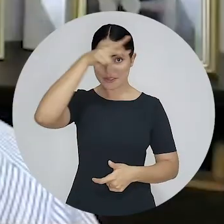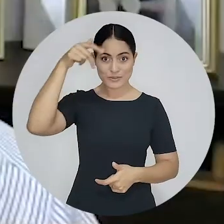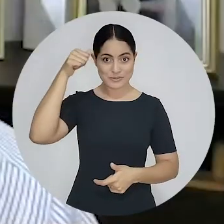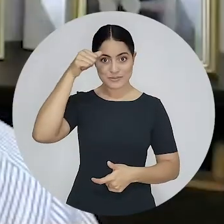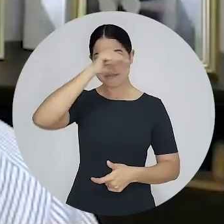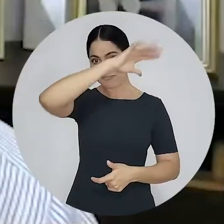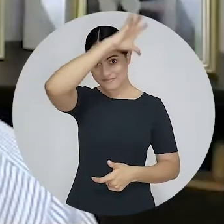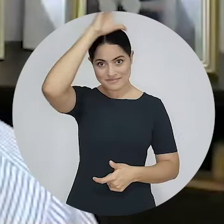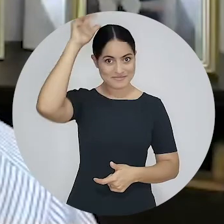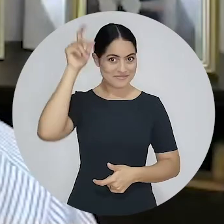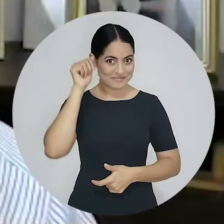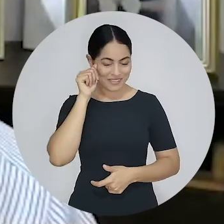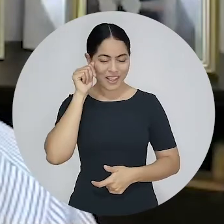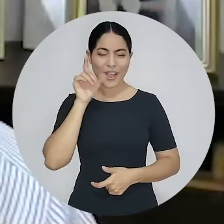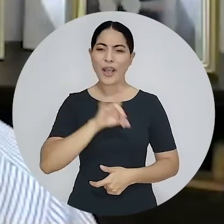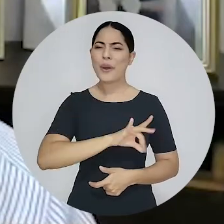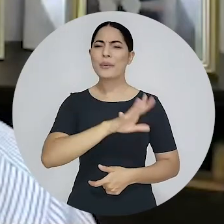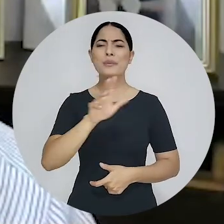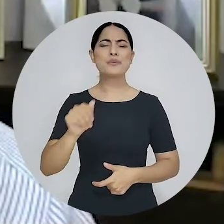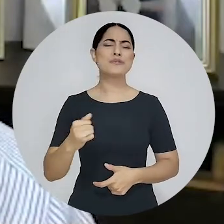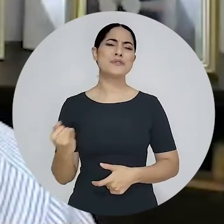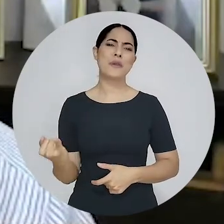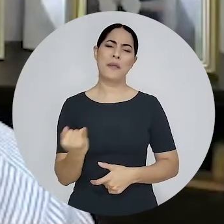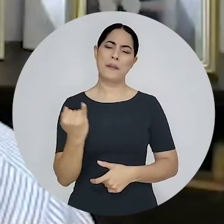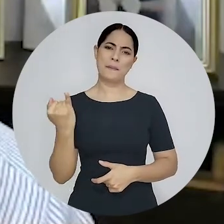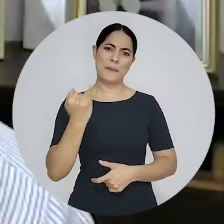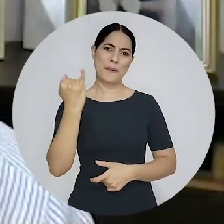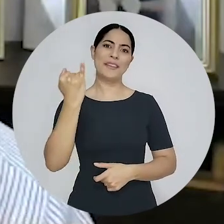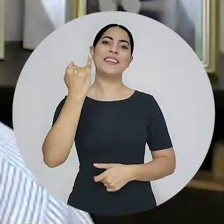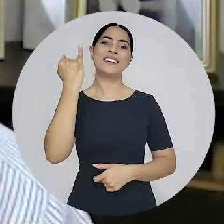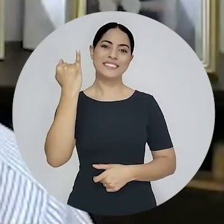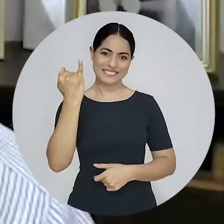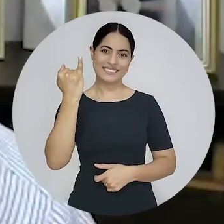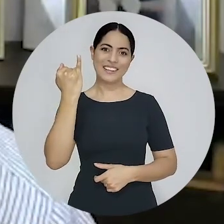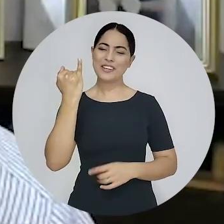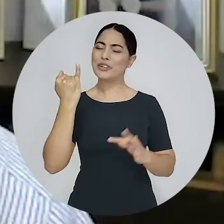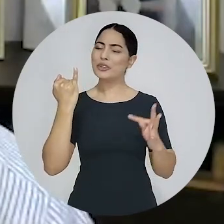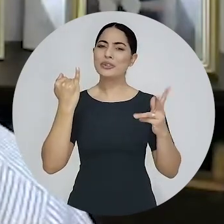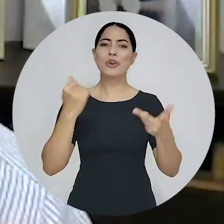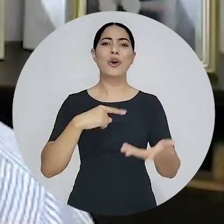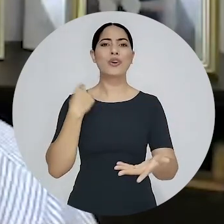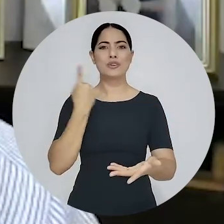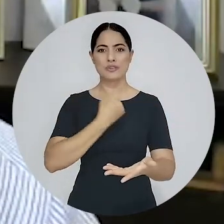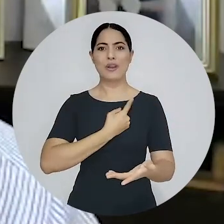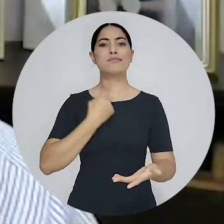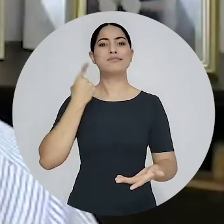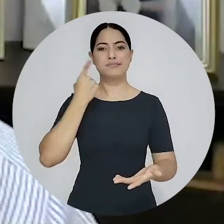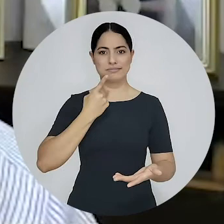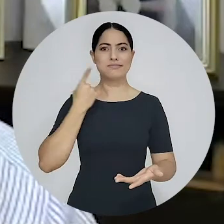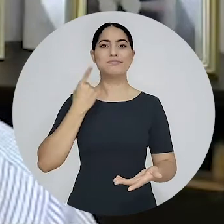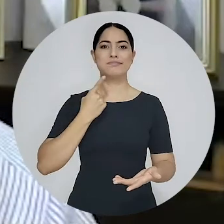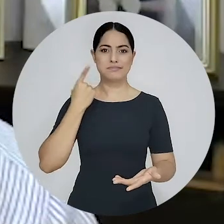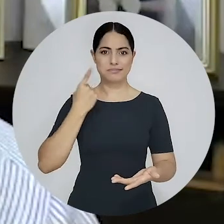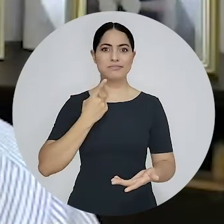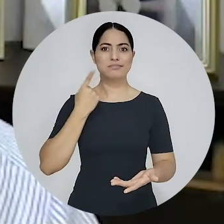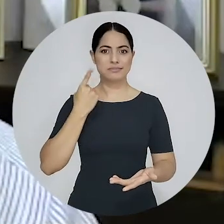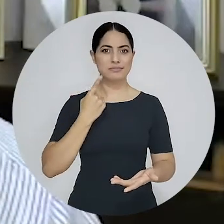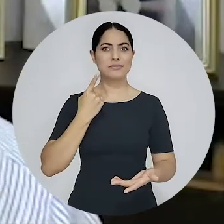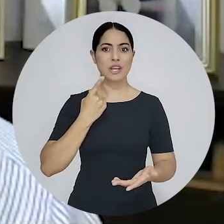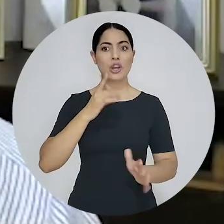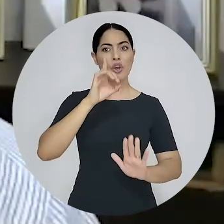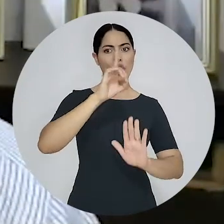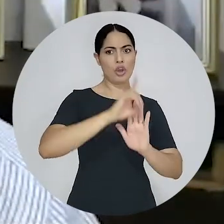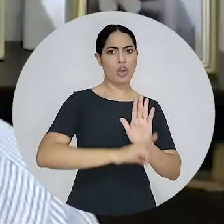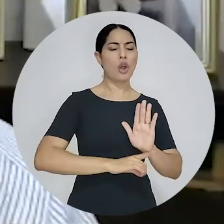muito importante que deve ser celebrada por todos os advogados e por todas as advogadas. Sem prerrogativas não